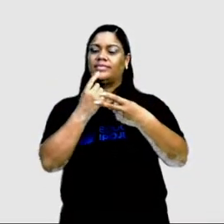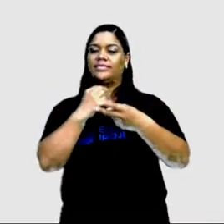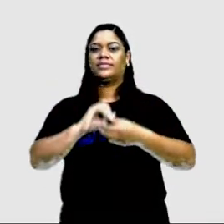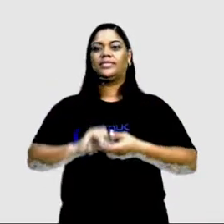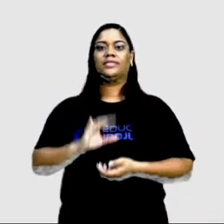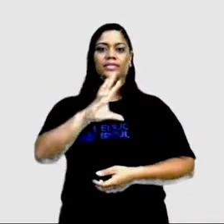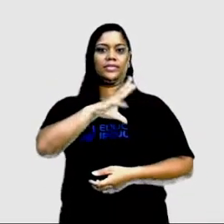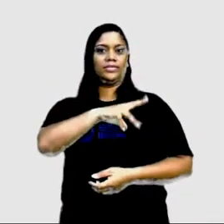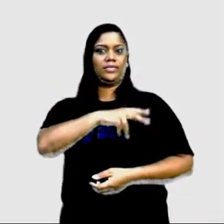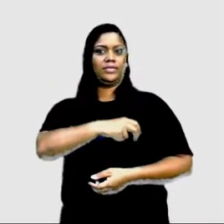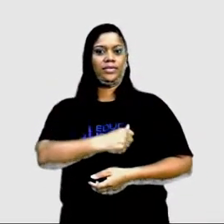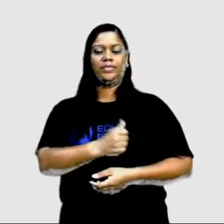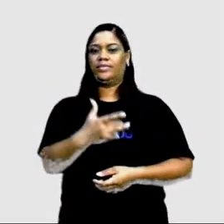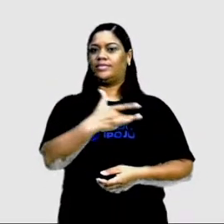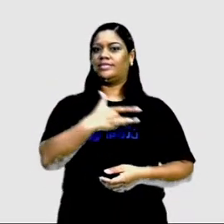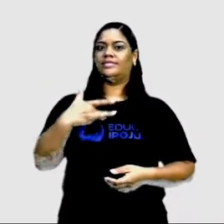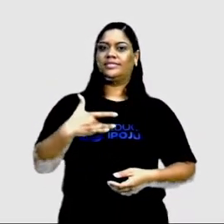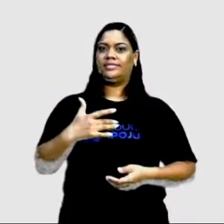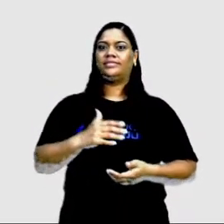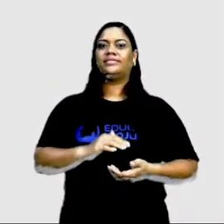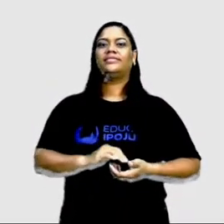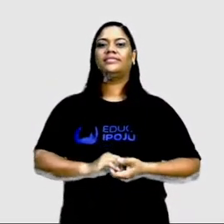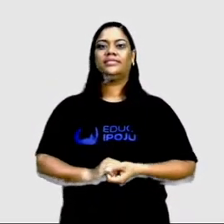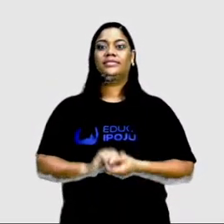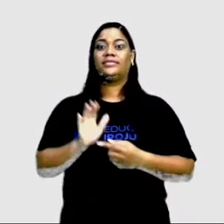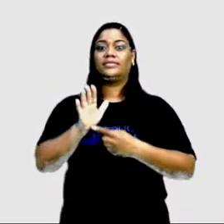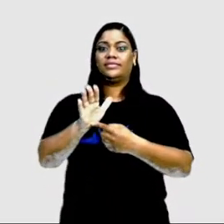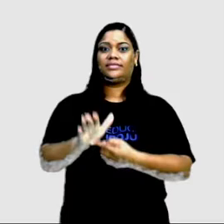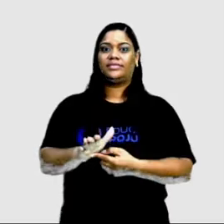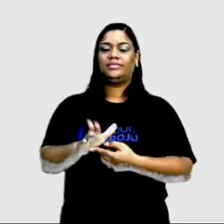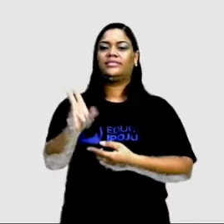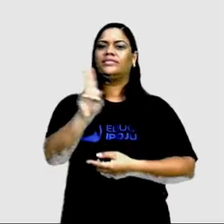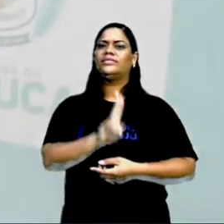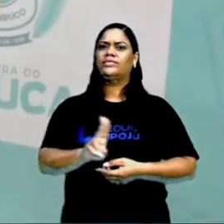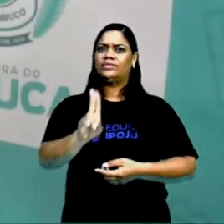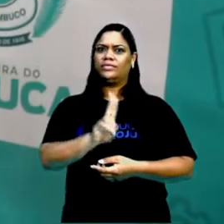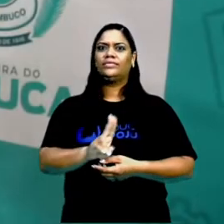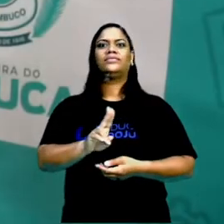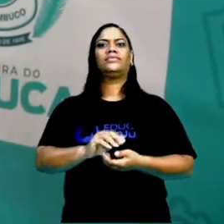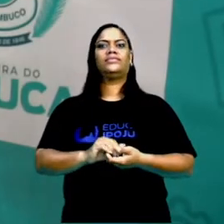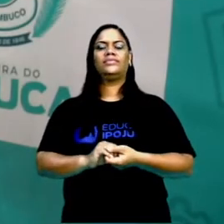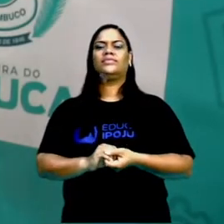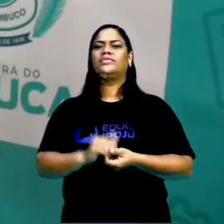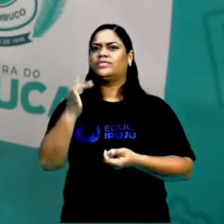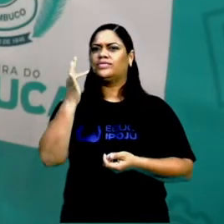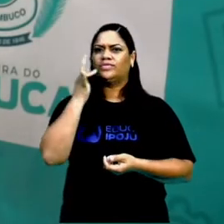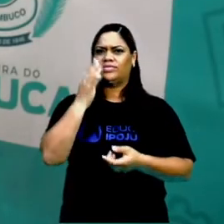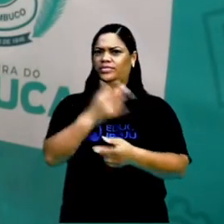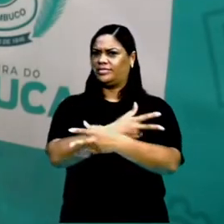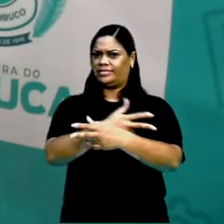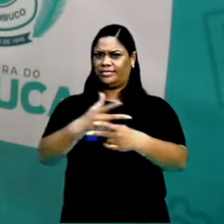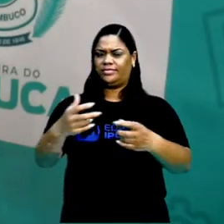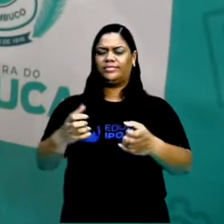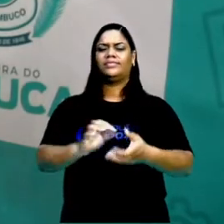amor é saudável. Incentivando para que a gente consuma frutas, verduras, essas coisas.